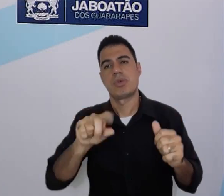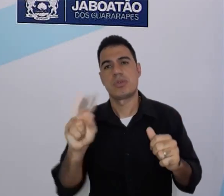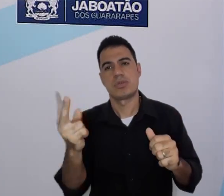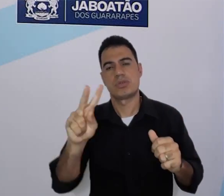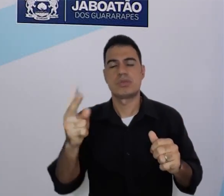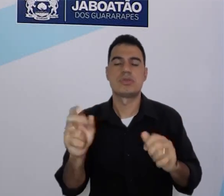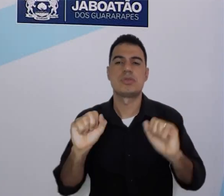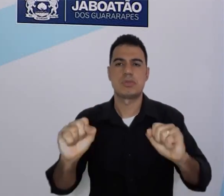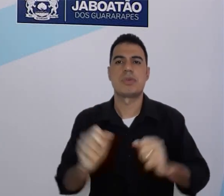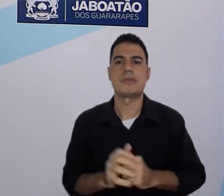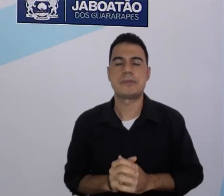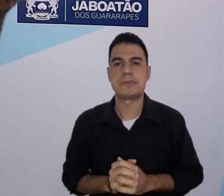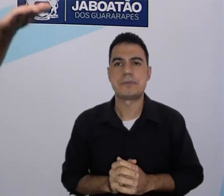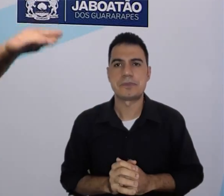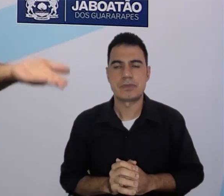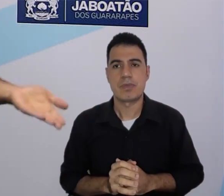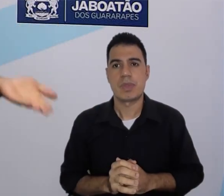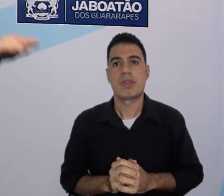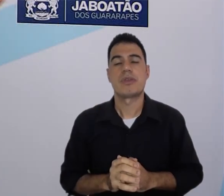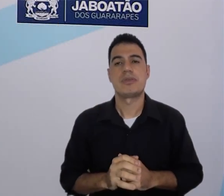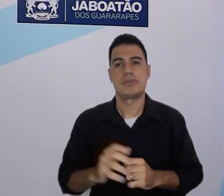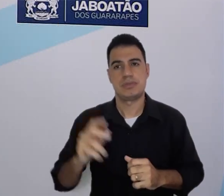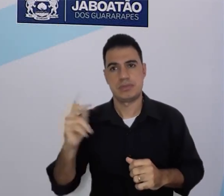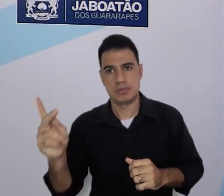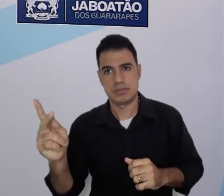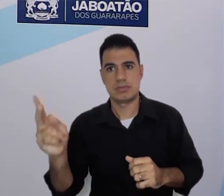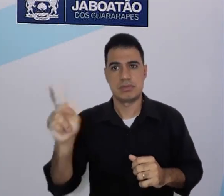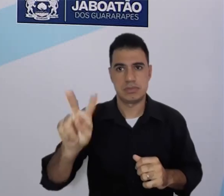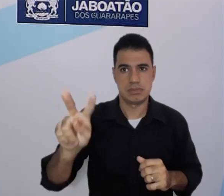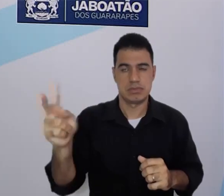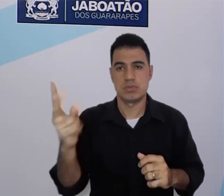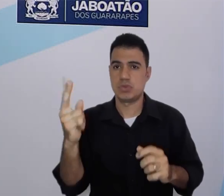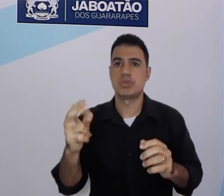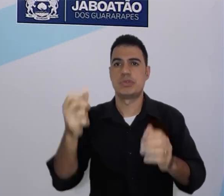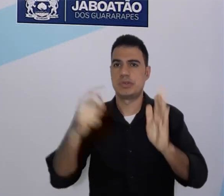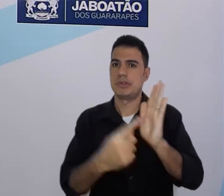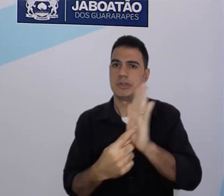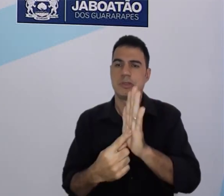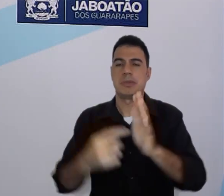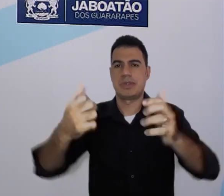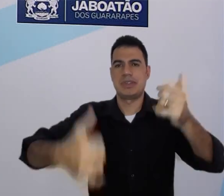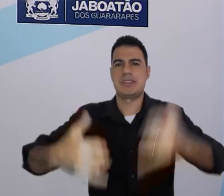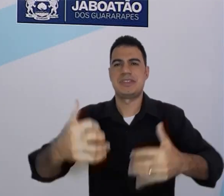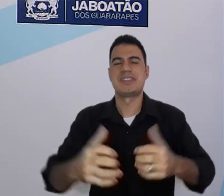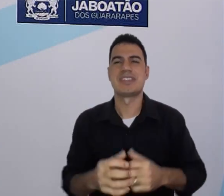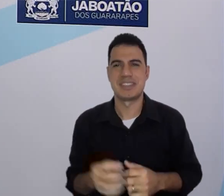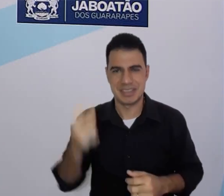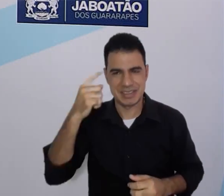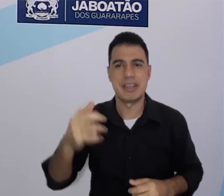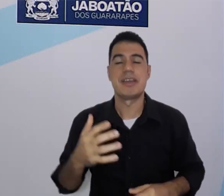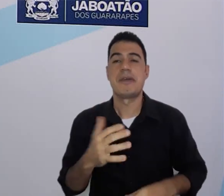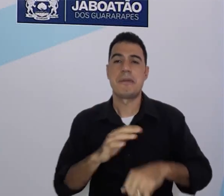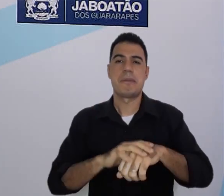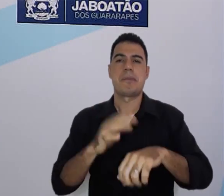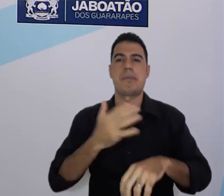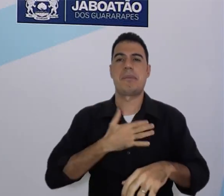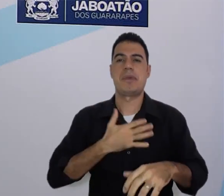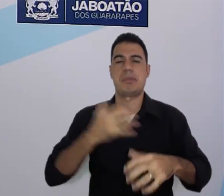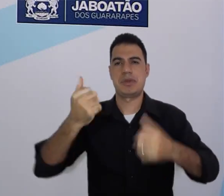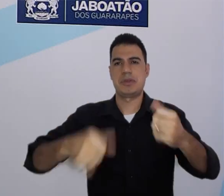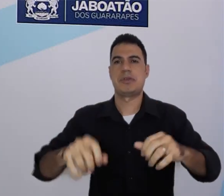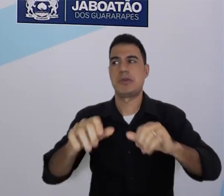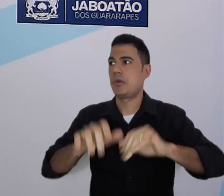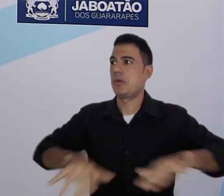They are seia and Shun. Eles são seia e Shun. Nesse caso aqui, eu já vou apresentar